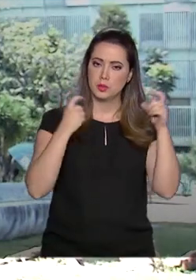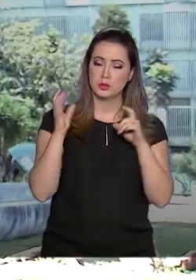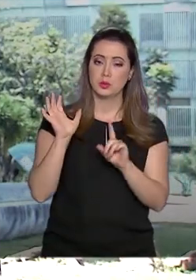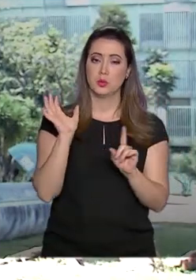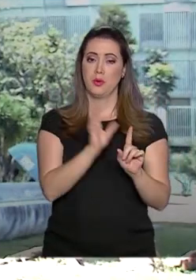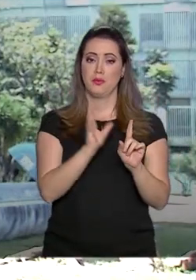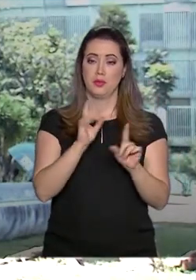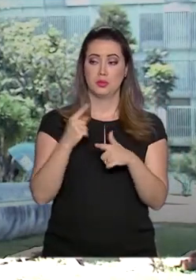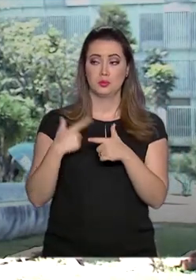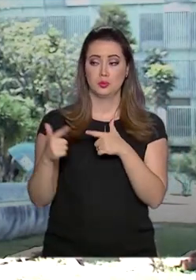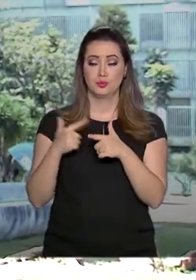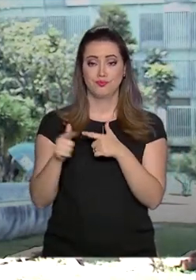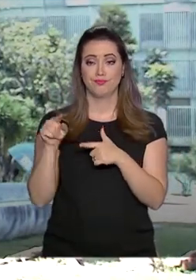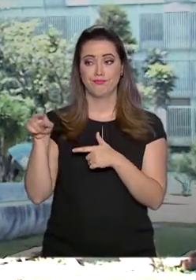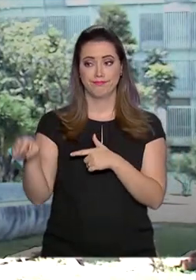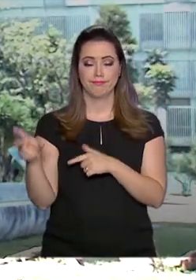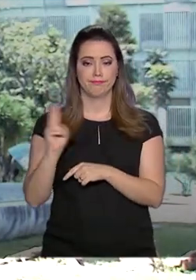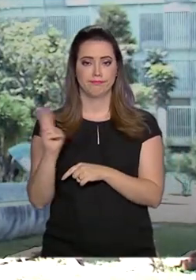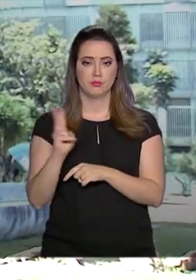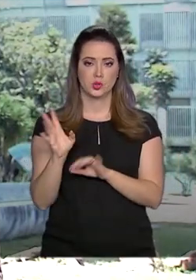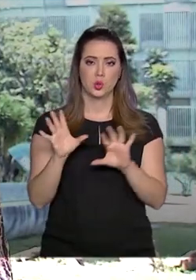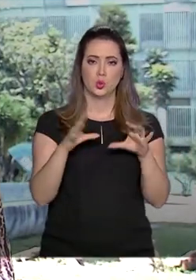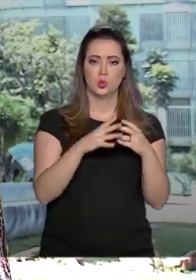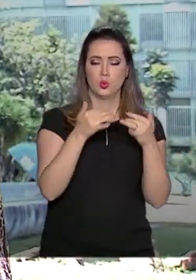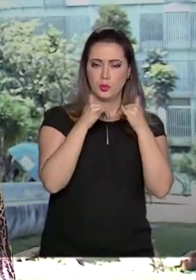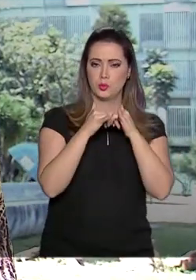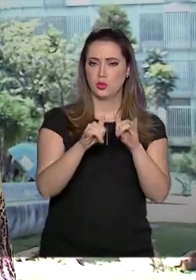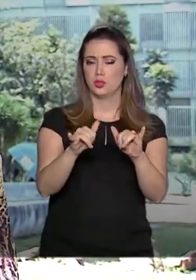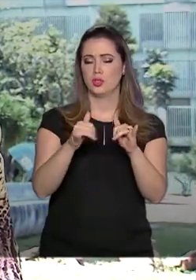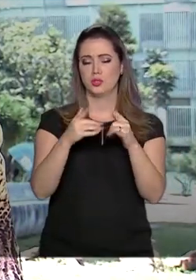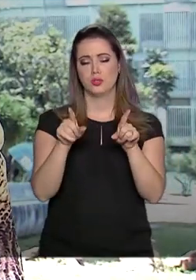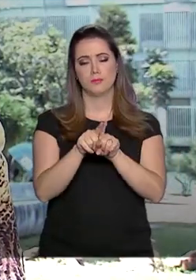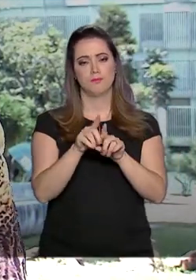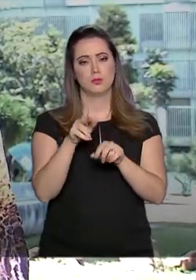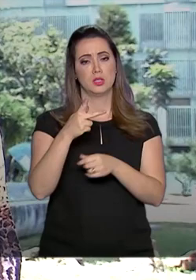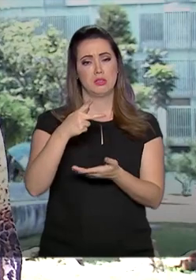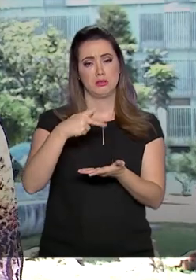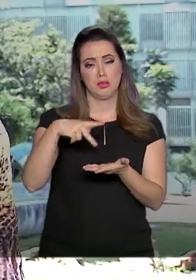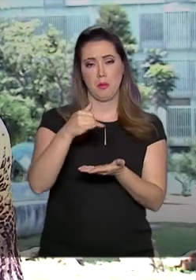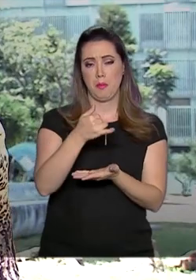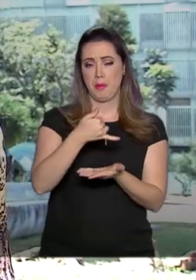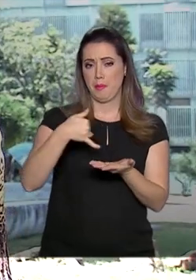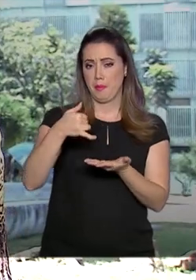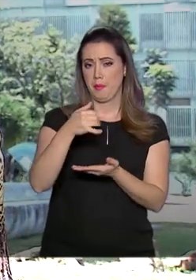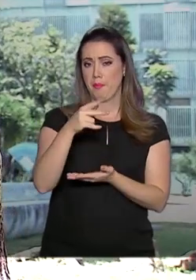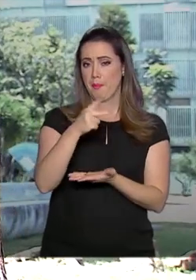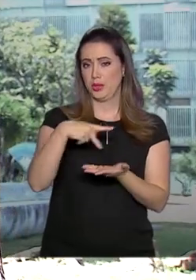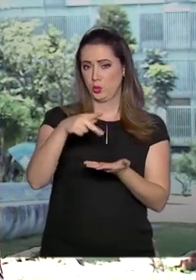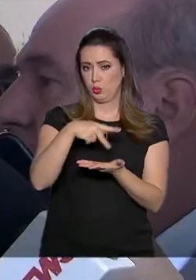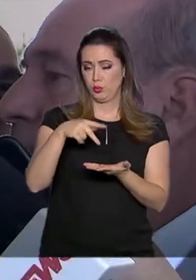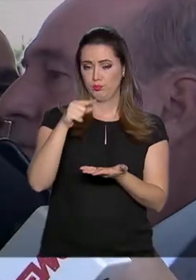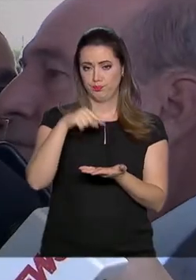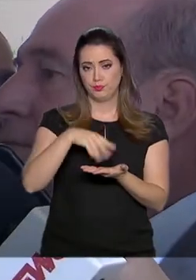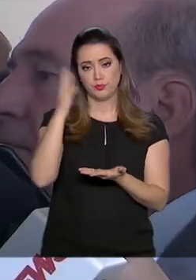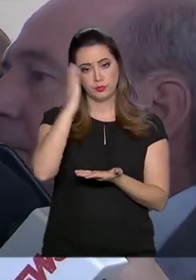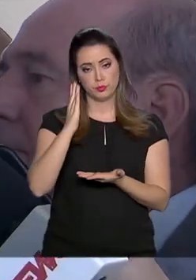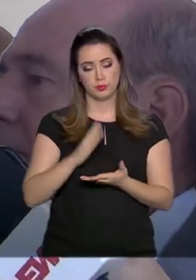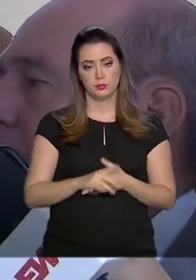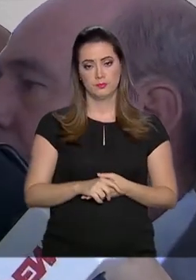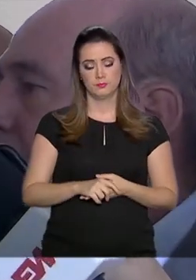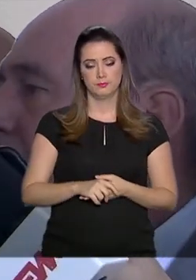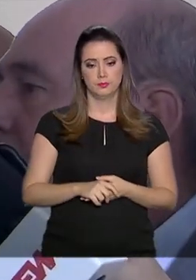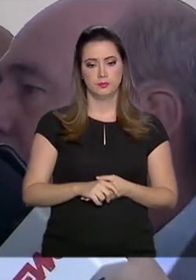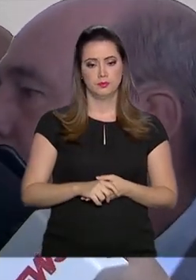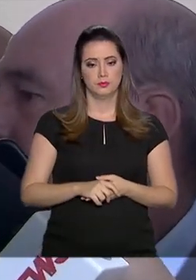reflexos da crise no país vizinho, nas áreas de energia elétrica e petróleo. Vamos ver. Com essa